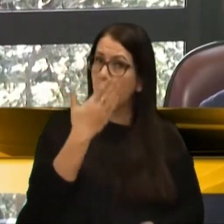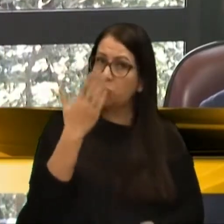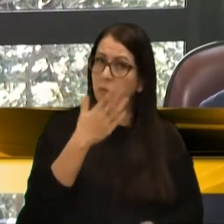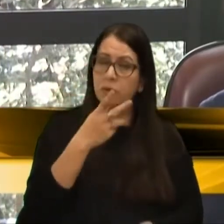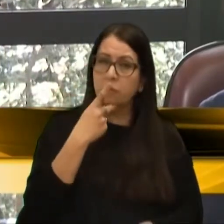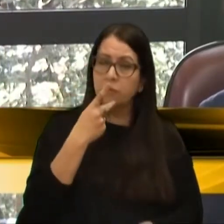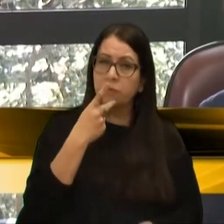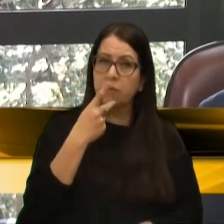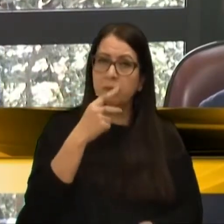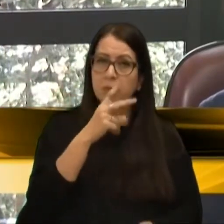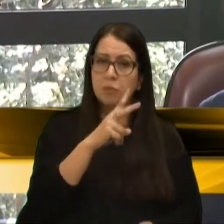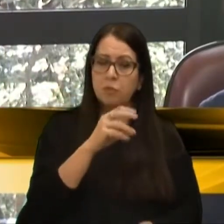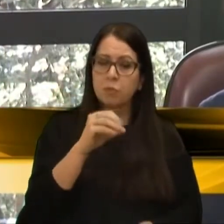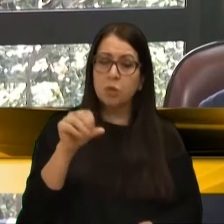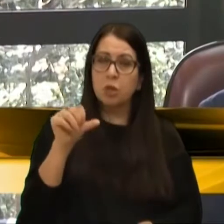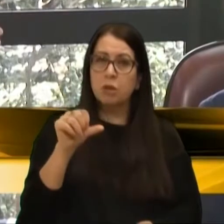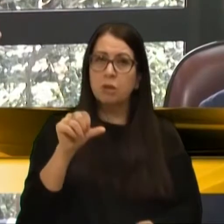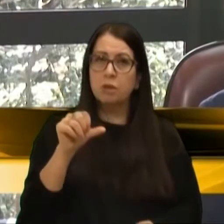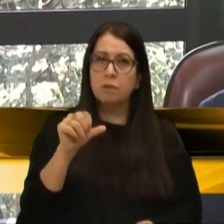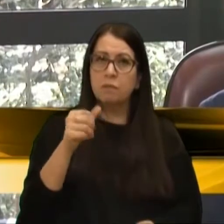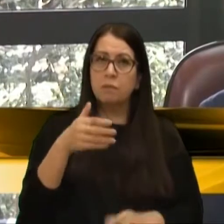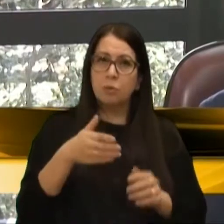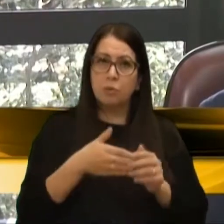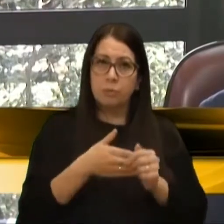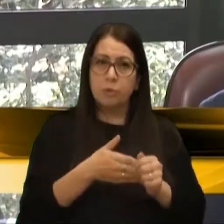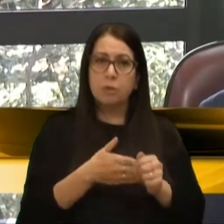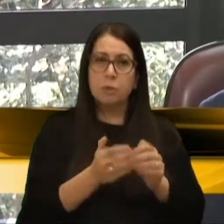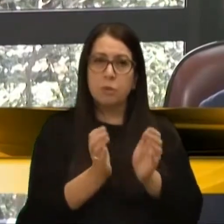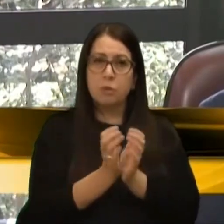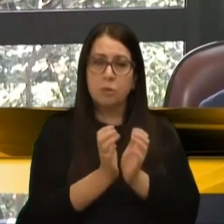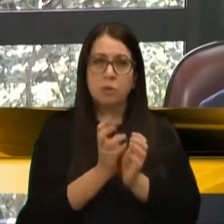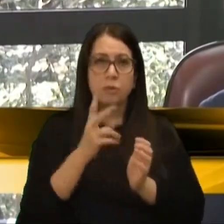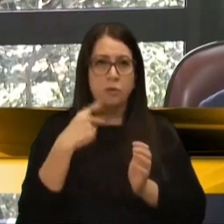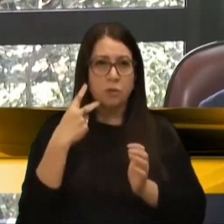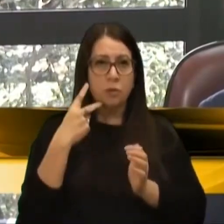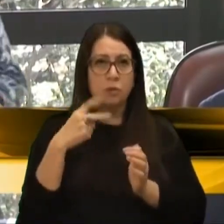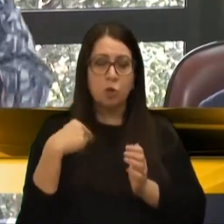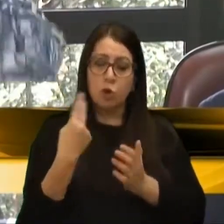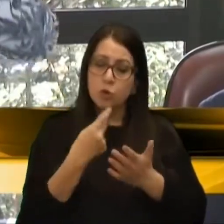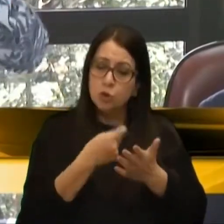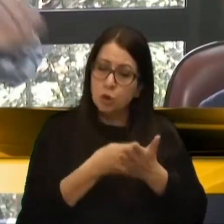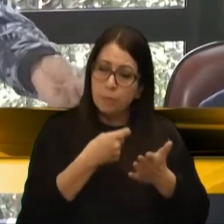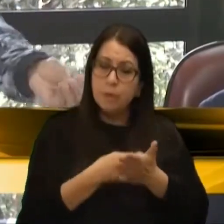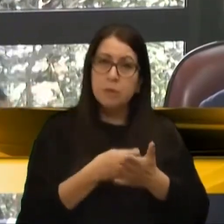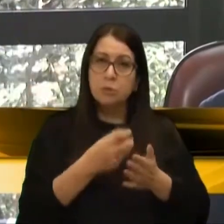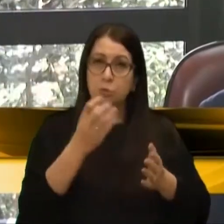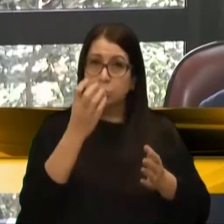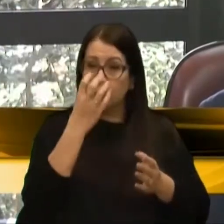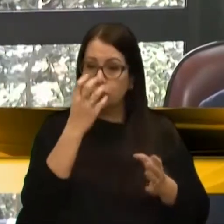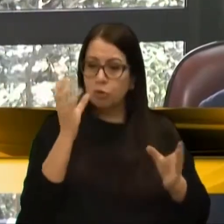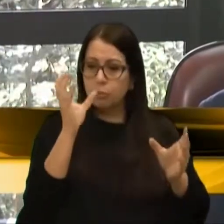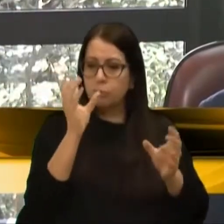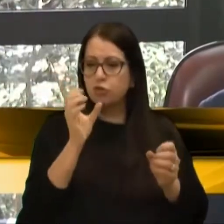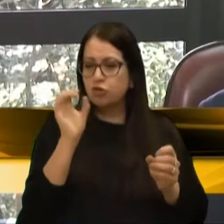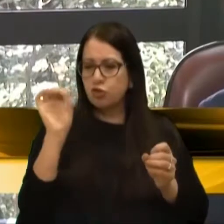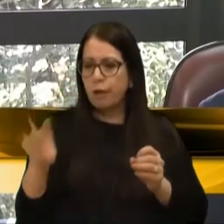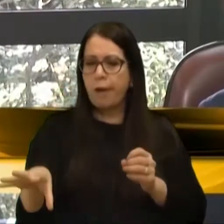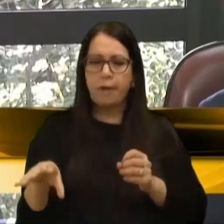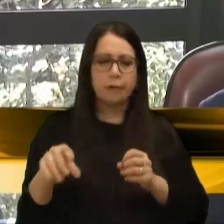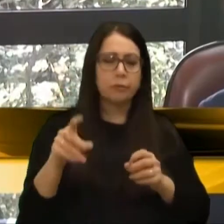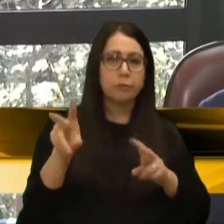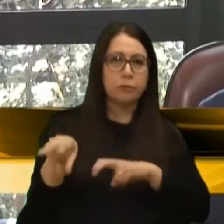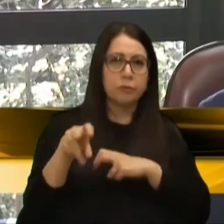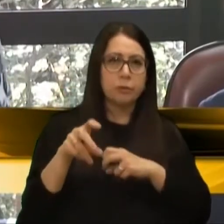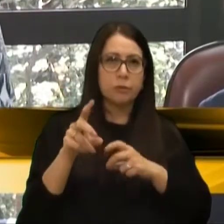sempre digo aqui, desde 2009 que eu venho acompanhando os colegas vereadores, nós cobrando dos cachorros abandonados, do nosso interior, de